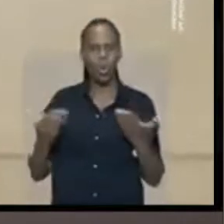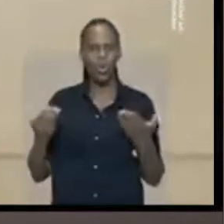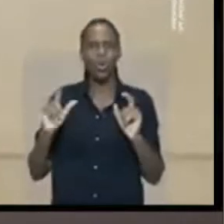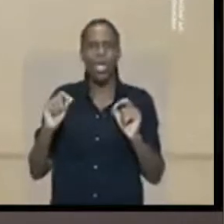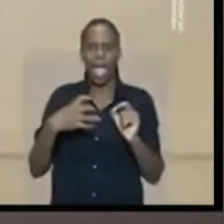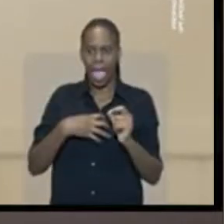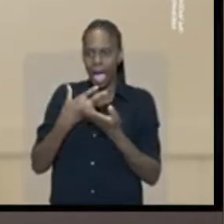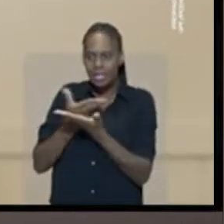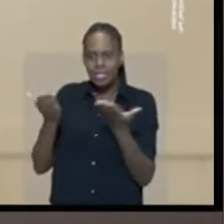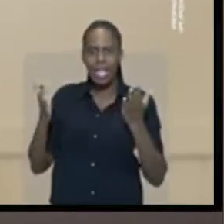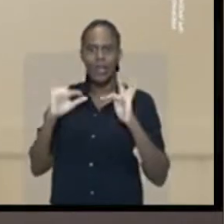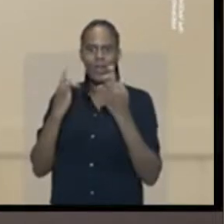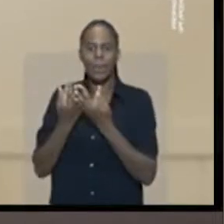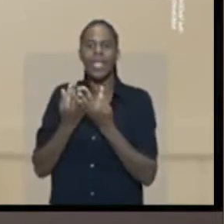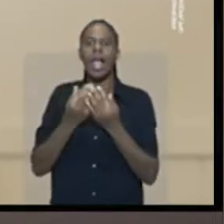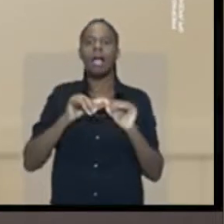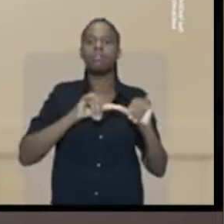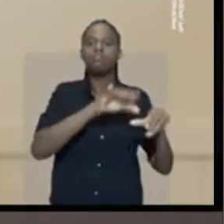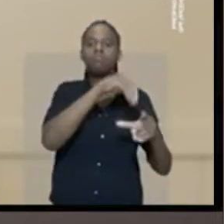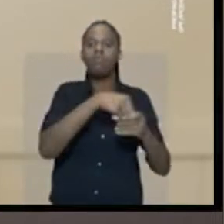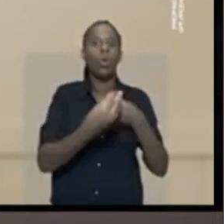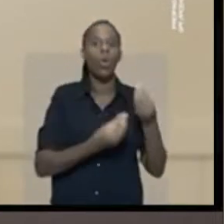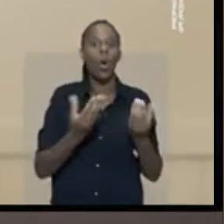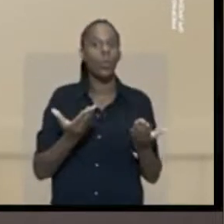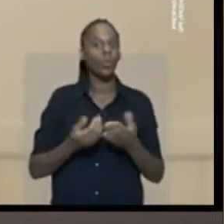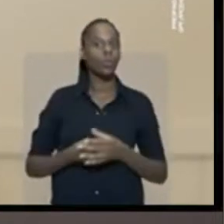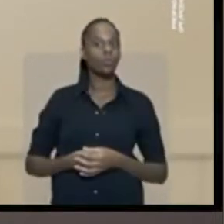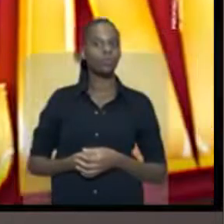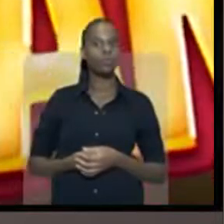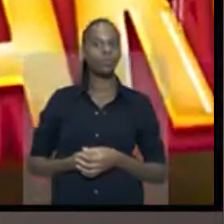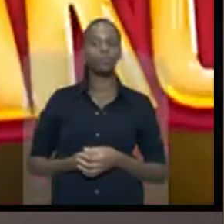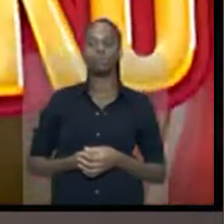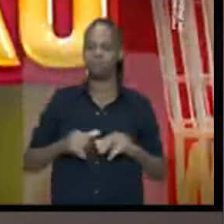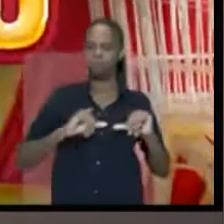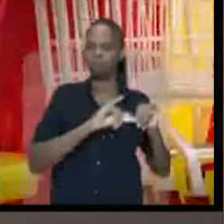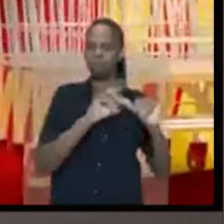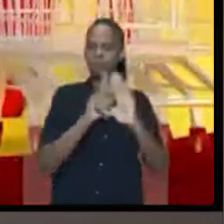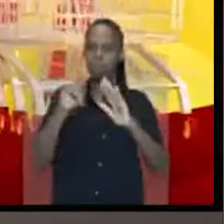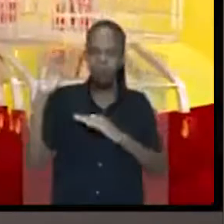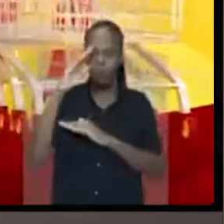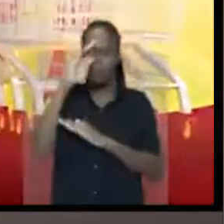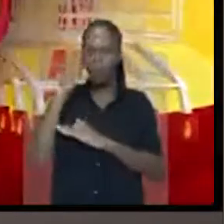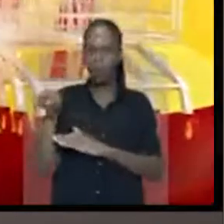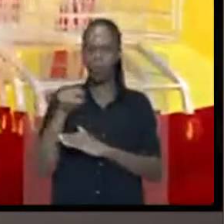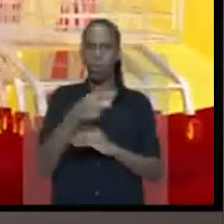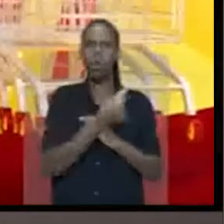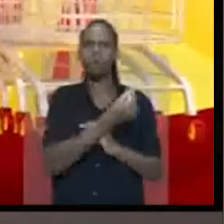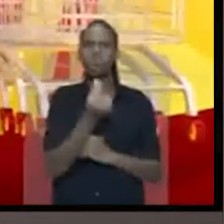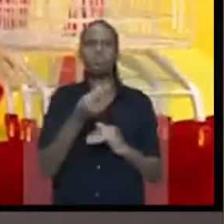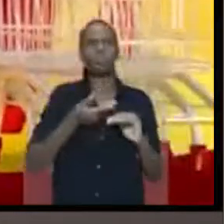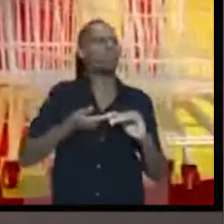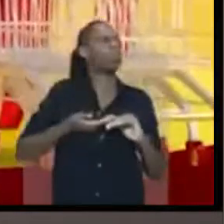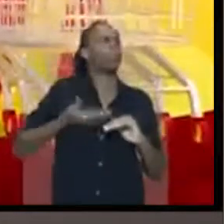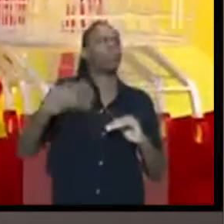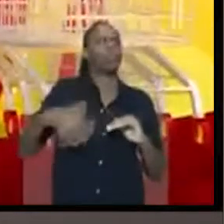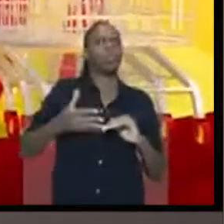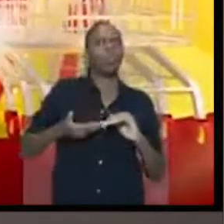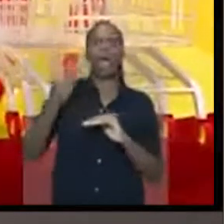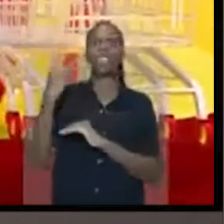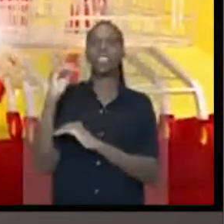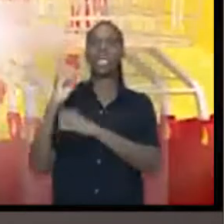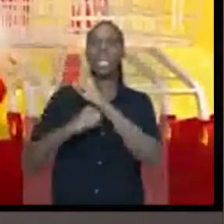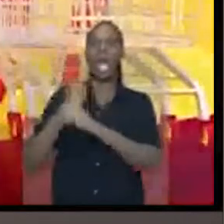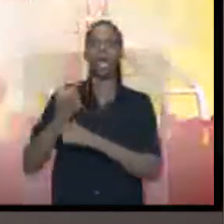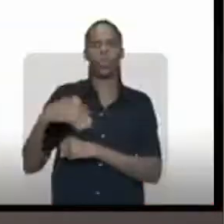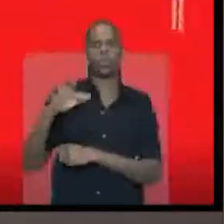Hoje é assim que as famílias encontram os preços no supermercado. Supermercado Bolsa Caro. O preço mais alto dos últimos